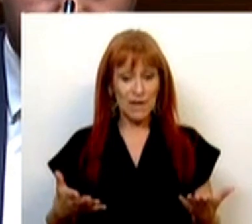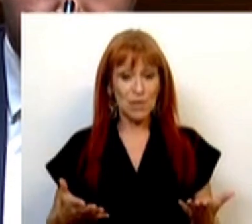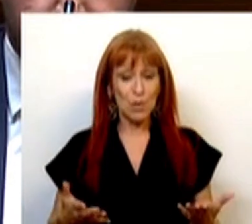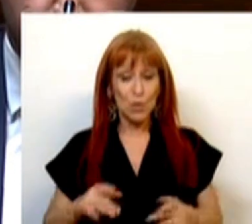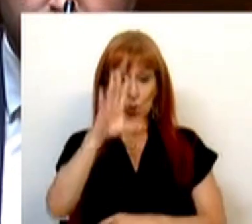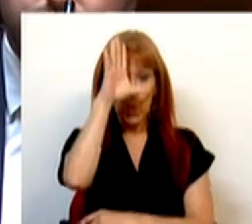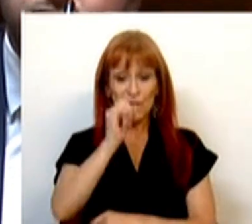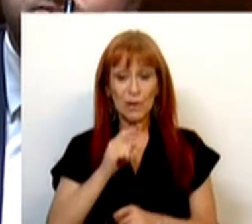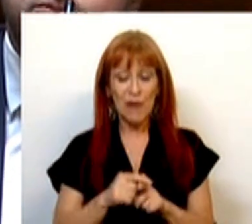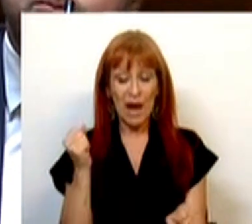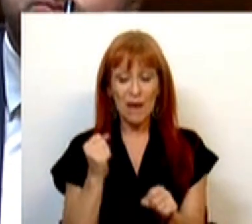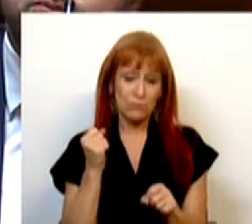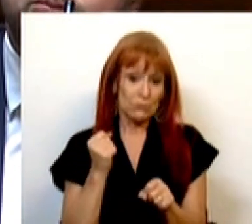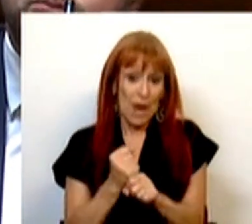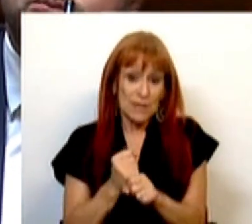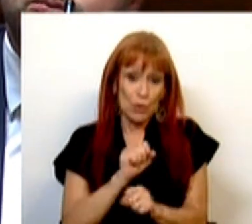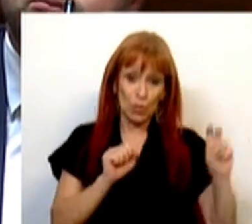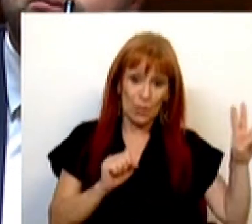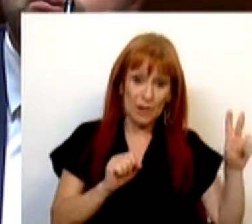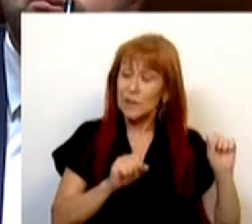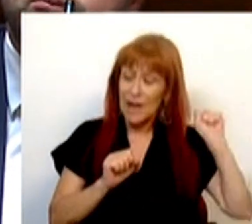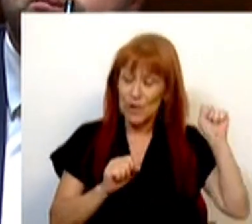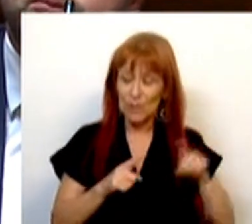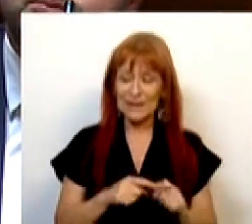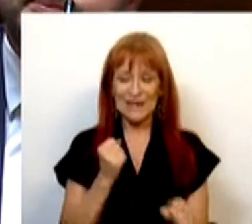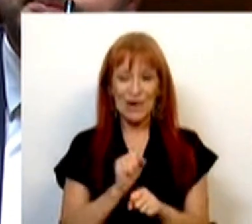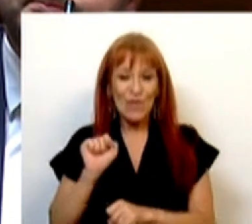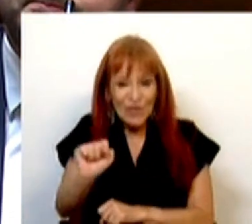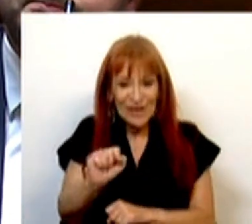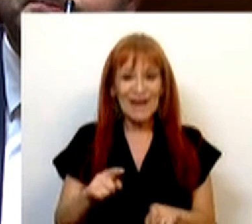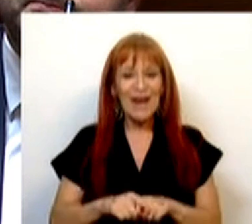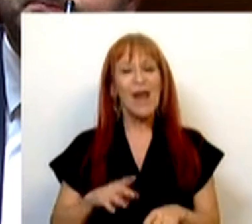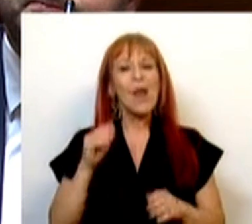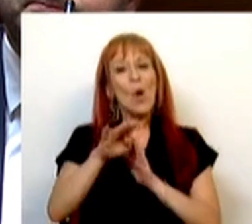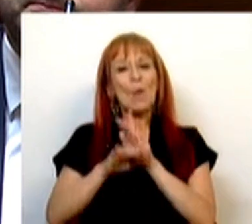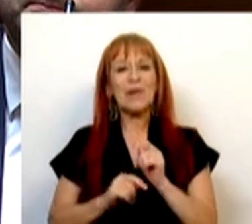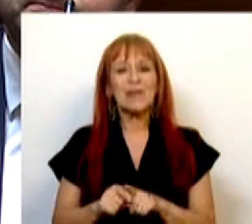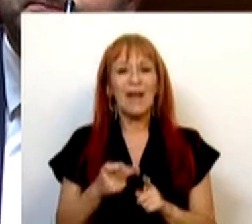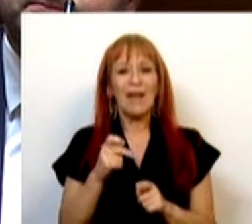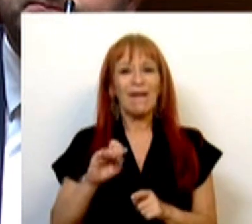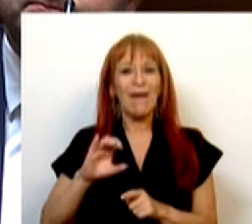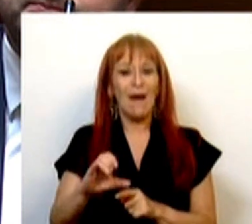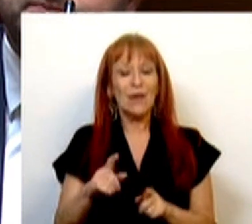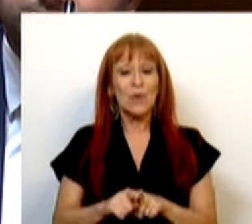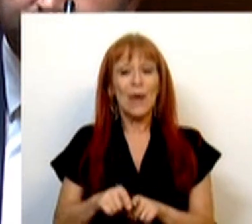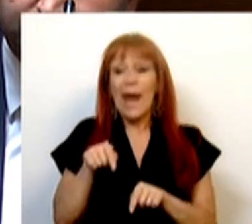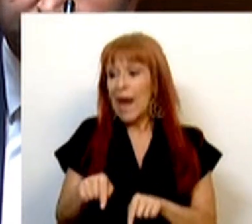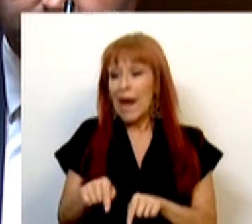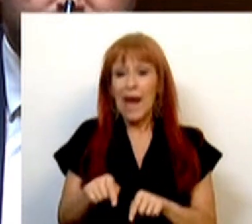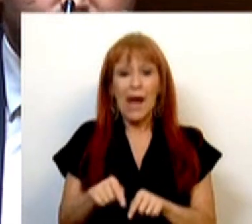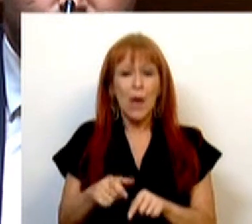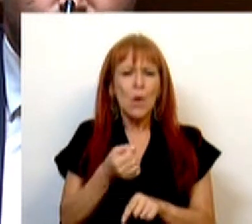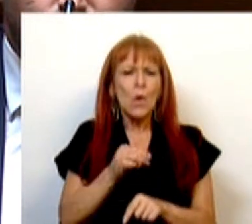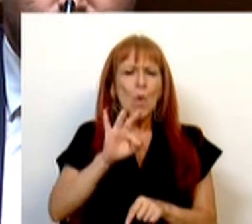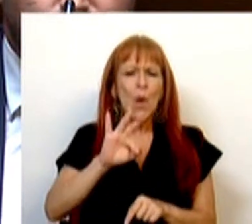o Governo da Ação do Partido Socialista e a sua ação, também através do seu programa REACT-EU, com